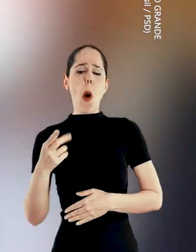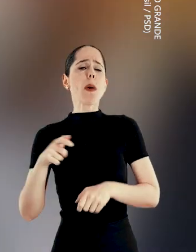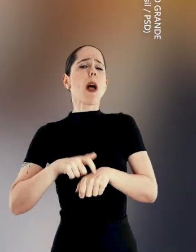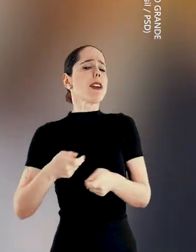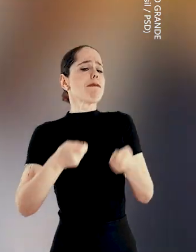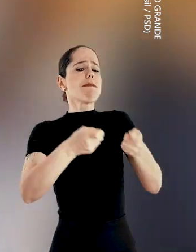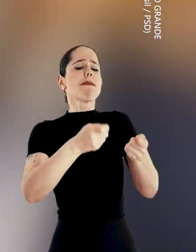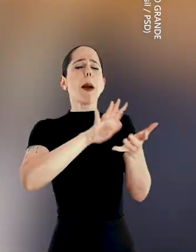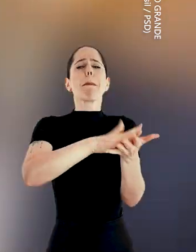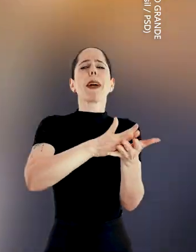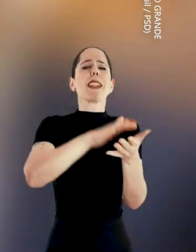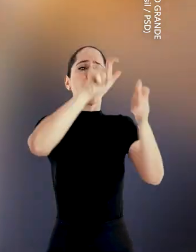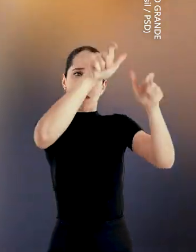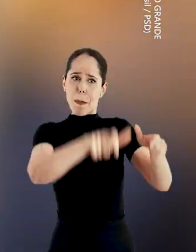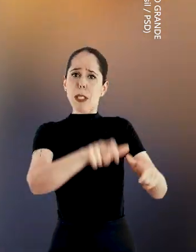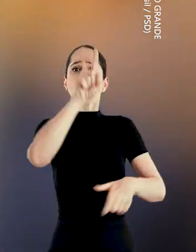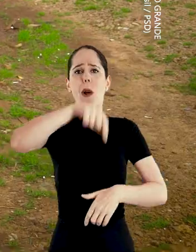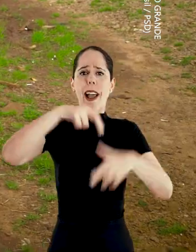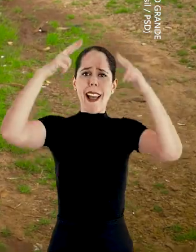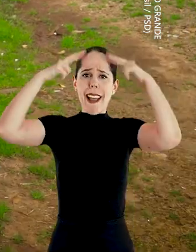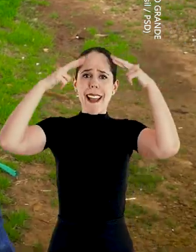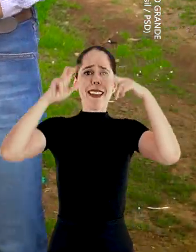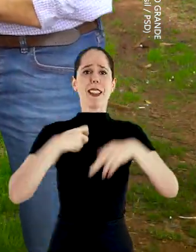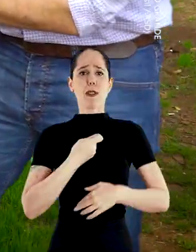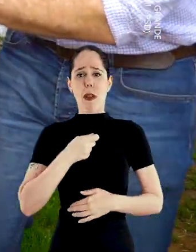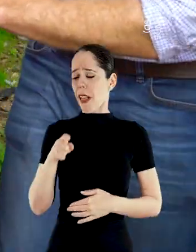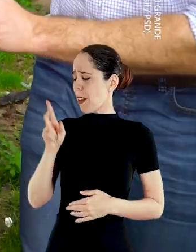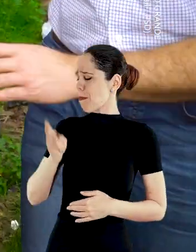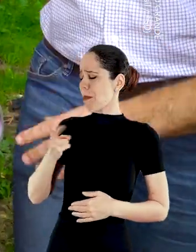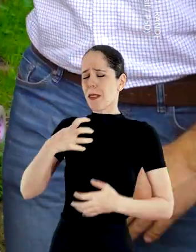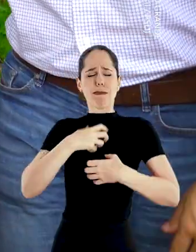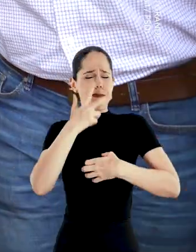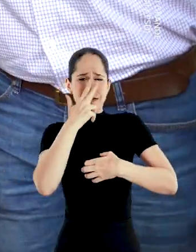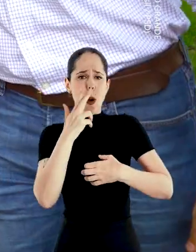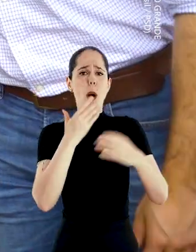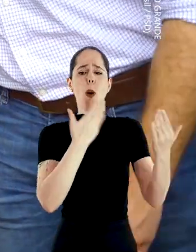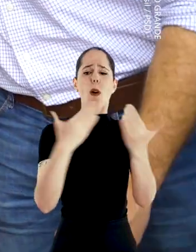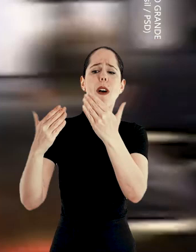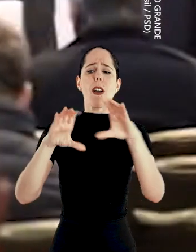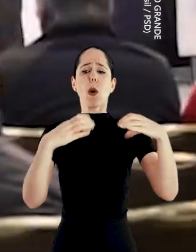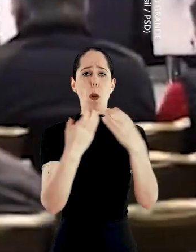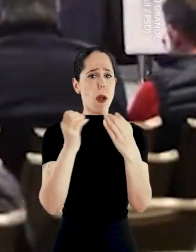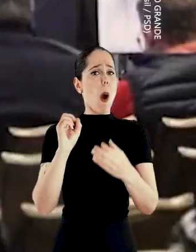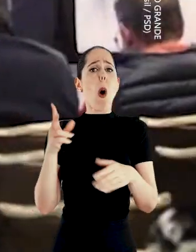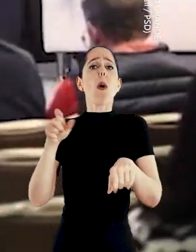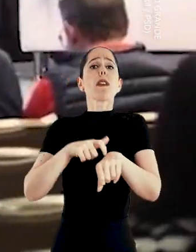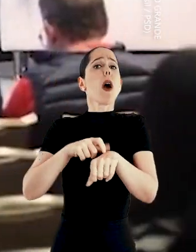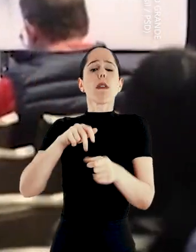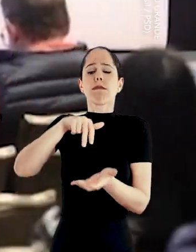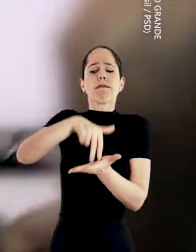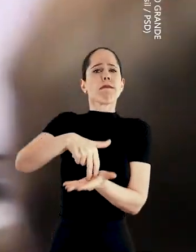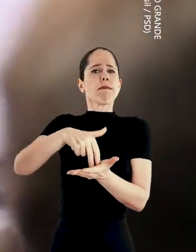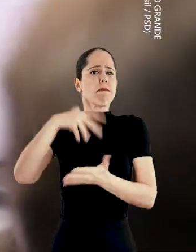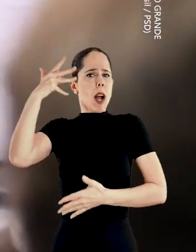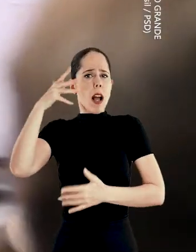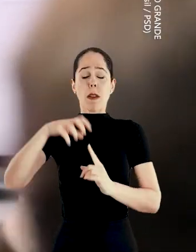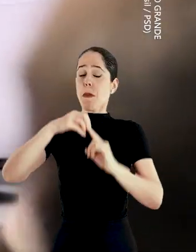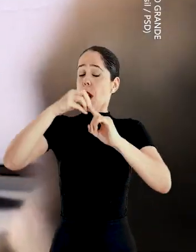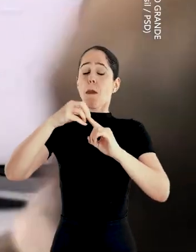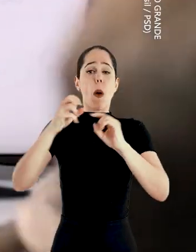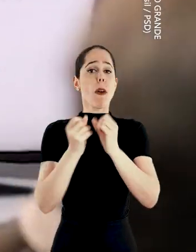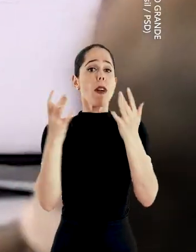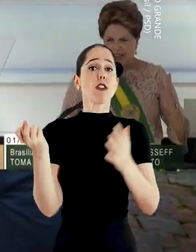pandeiro para o rei da Espanha É o mesmo conversando com as comunidades Ou palestrando no maior evento de